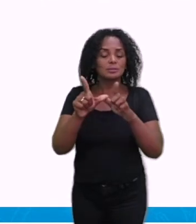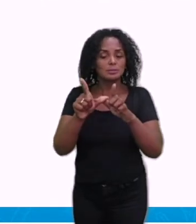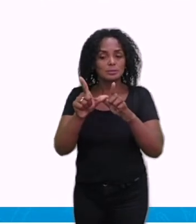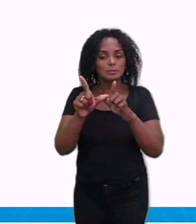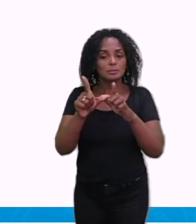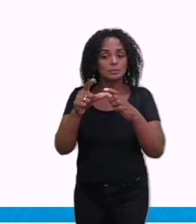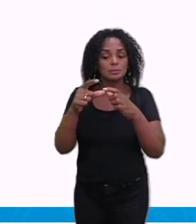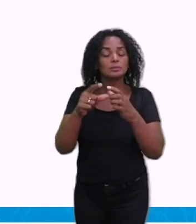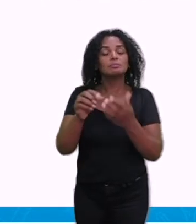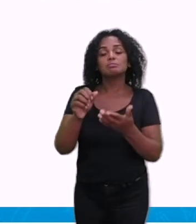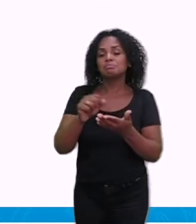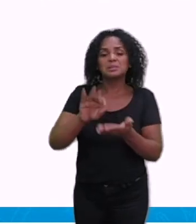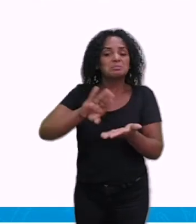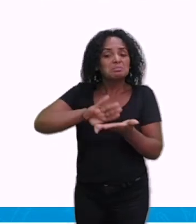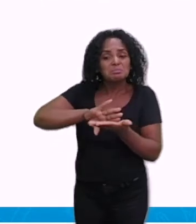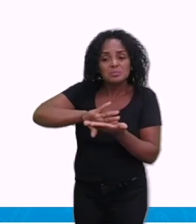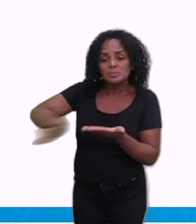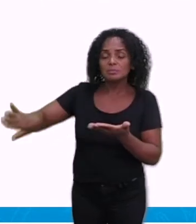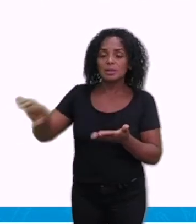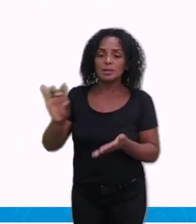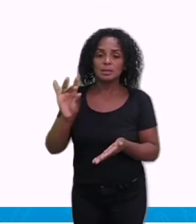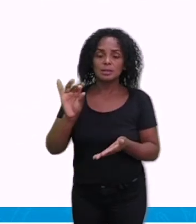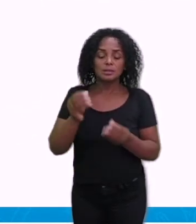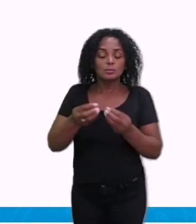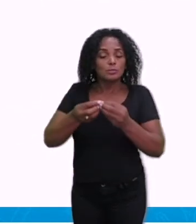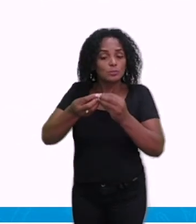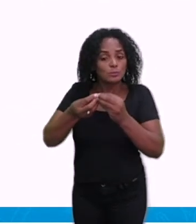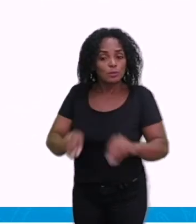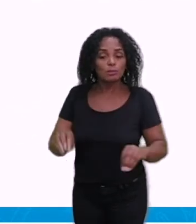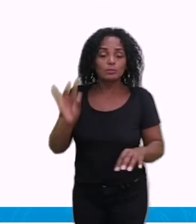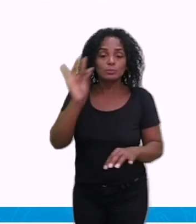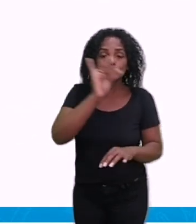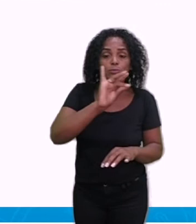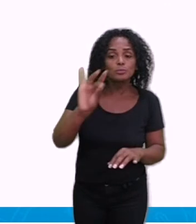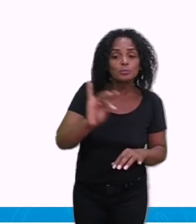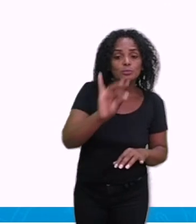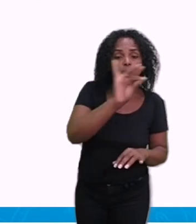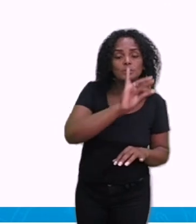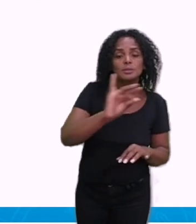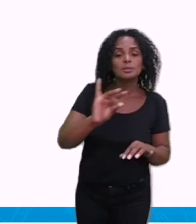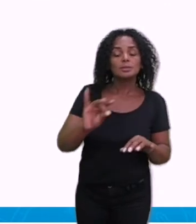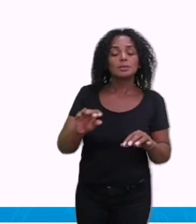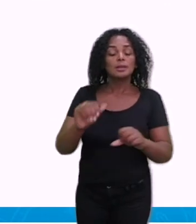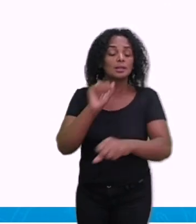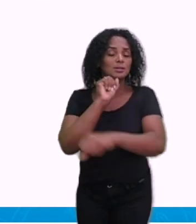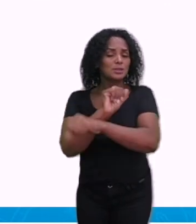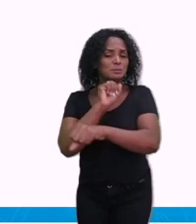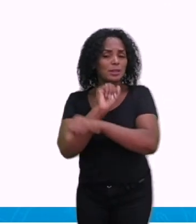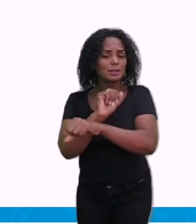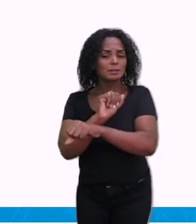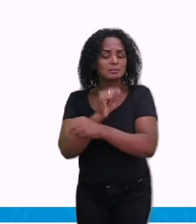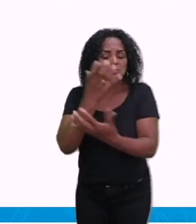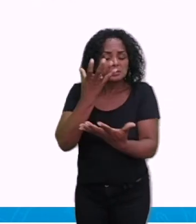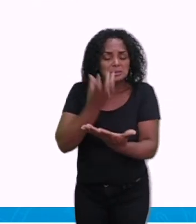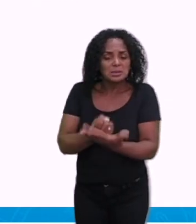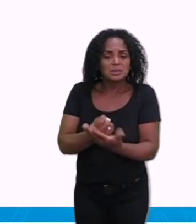você eliminar os ovos do mosquito que está ali sequinho esperando a água.